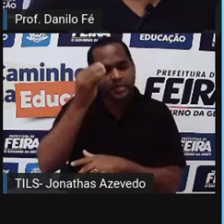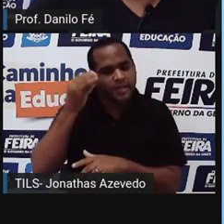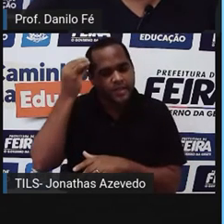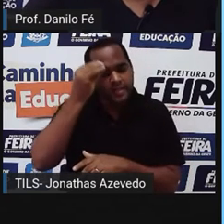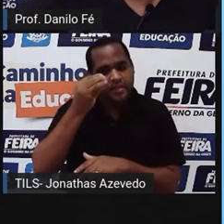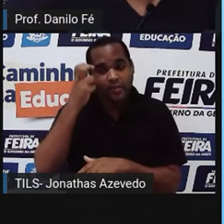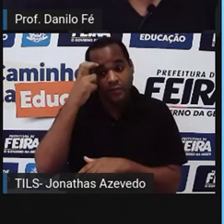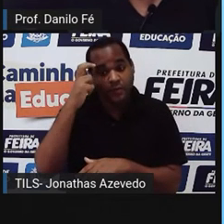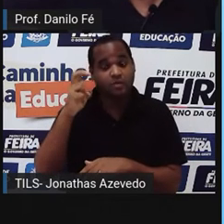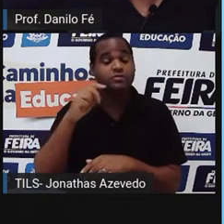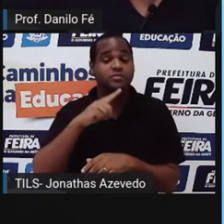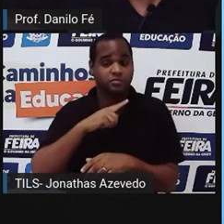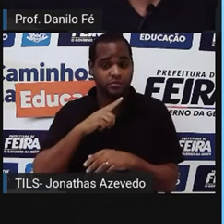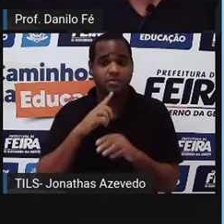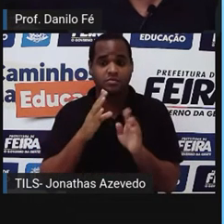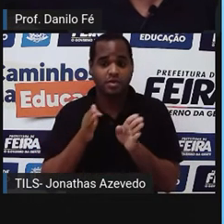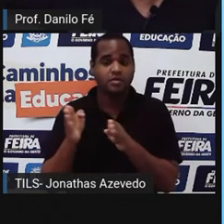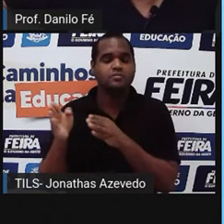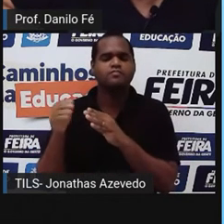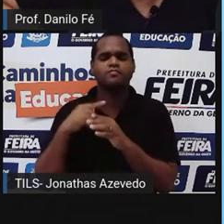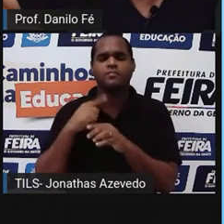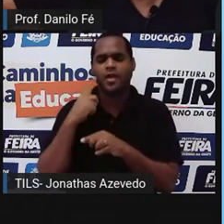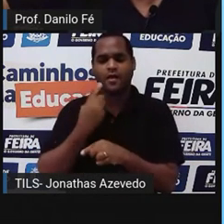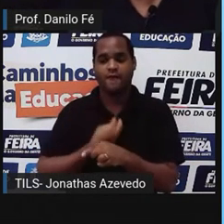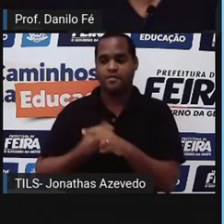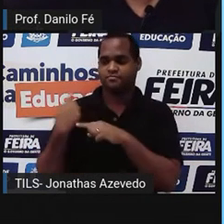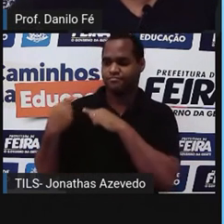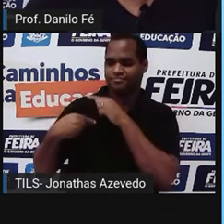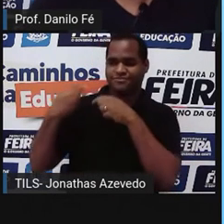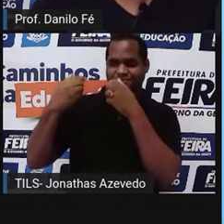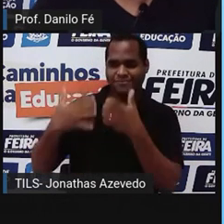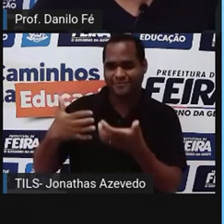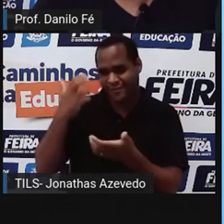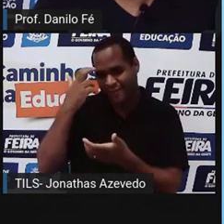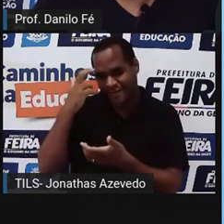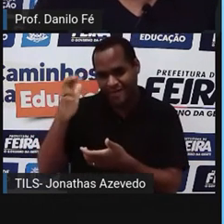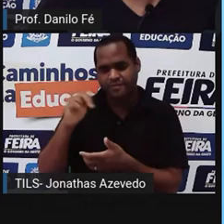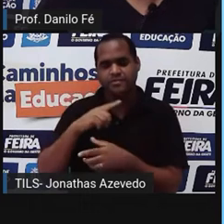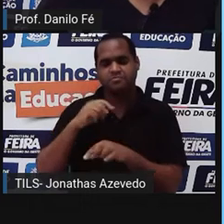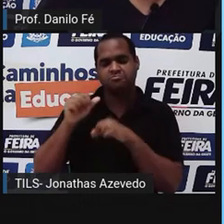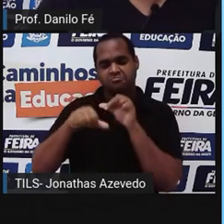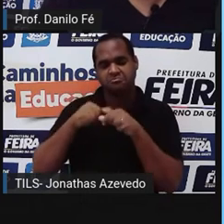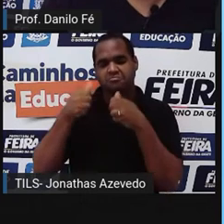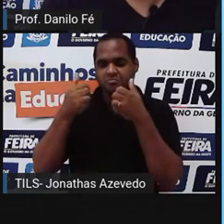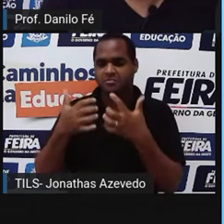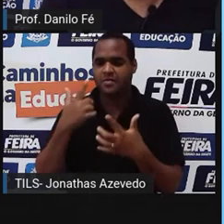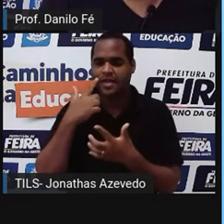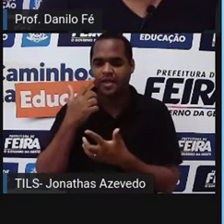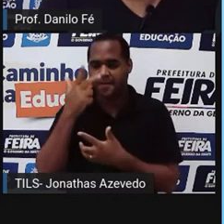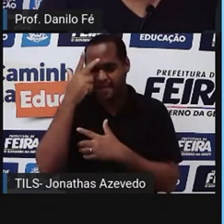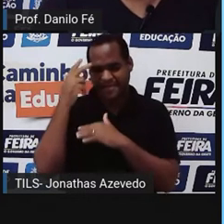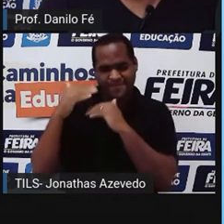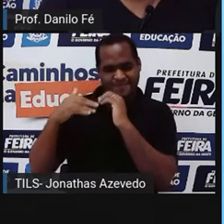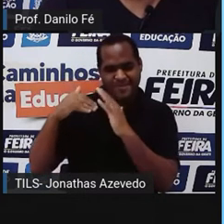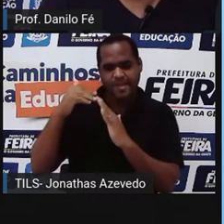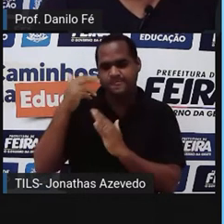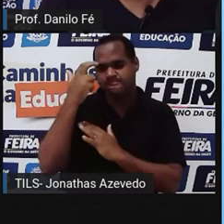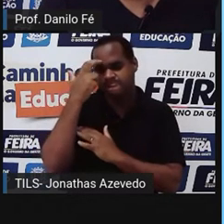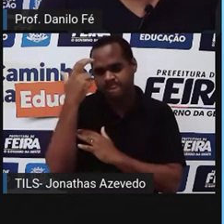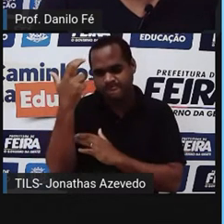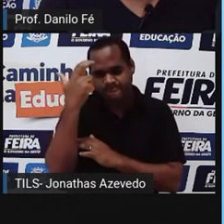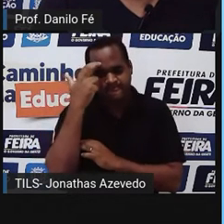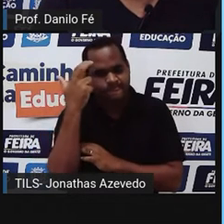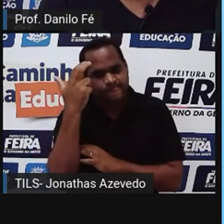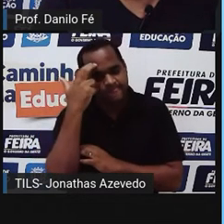chegando aqui. E a vida cultural do Rio sofre uma transformação muito grande. Artistas, intelectuais,